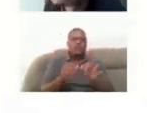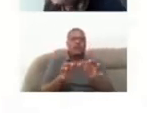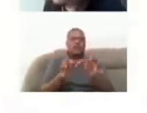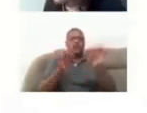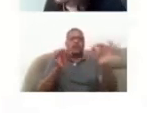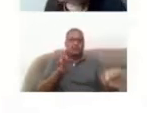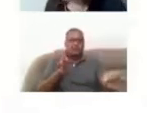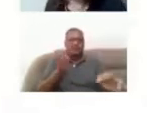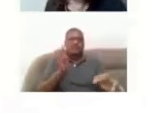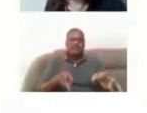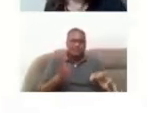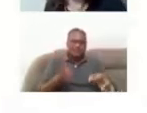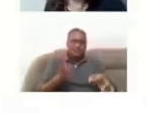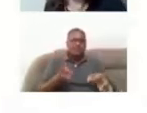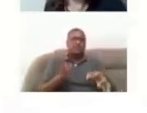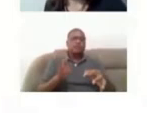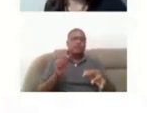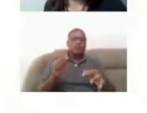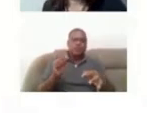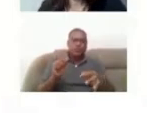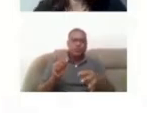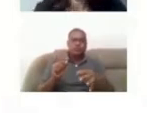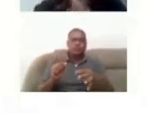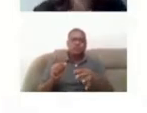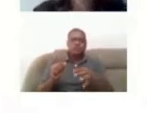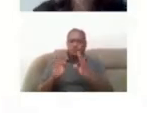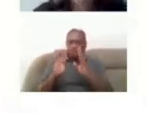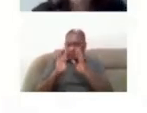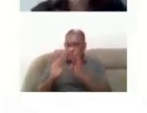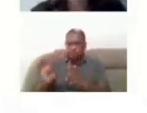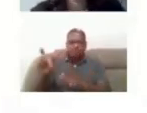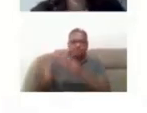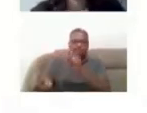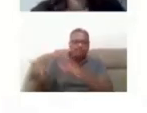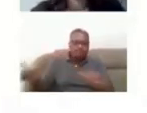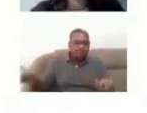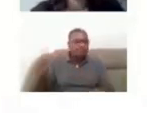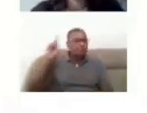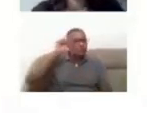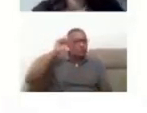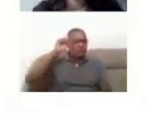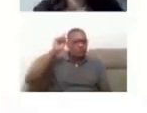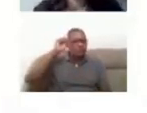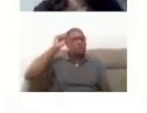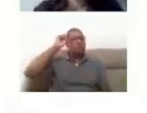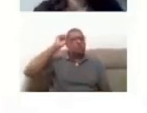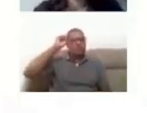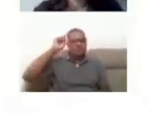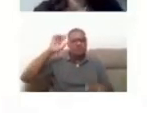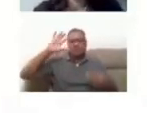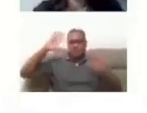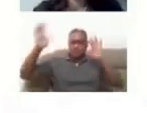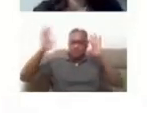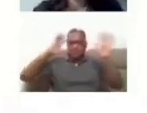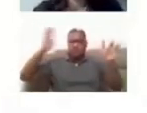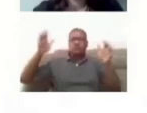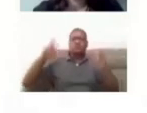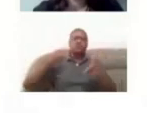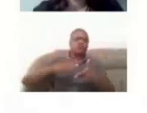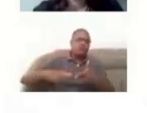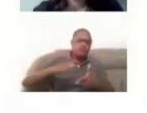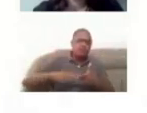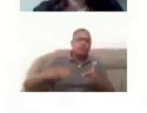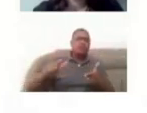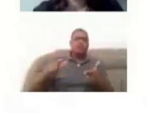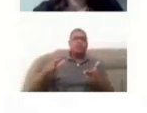tempo todo cuidando daquele indivíduo, né, atuando diariamente nas resoluções das questões, dos